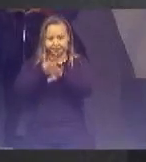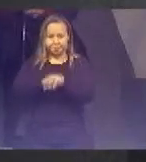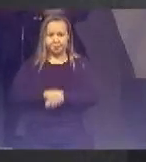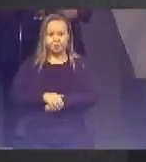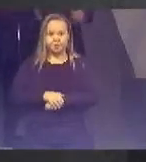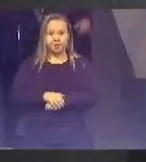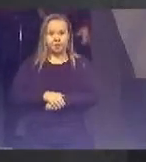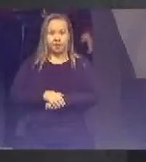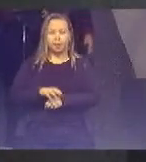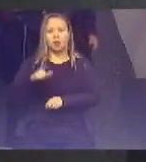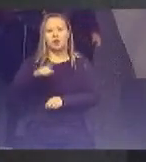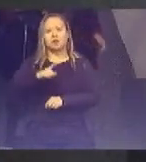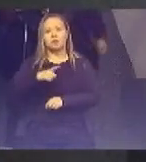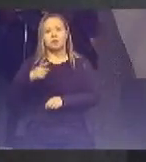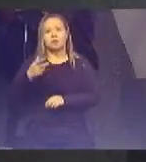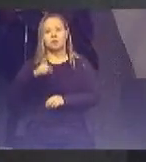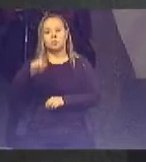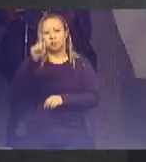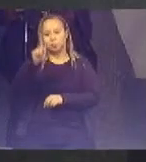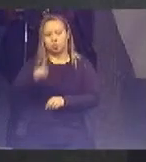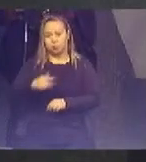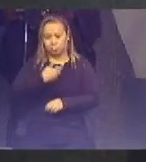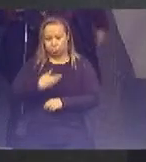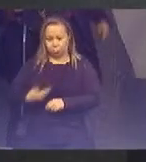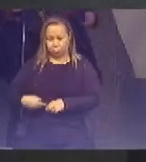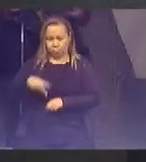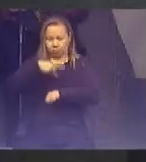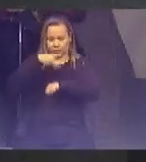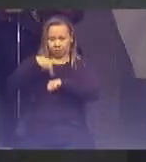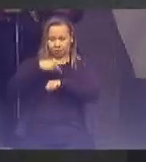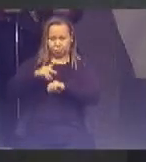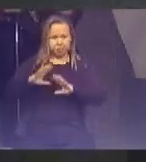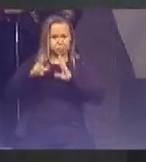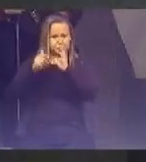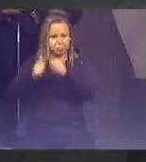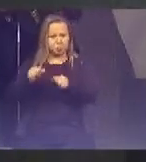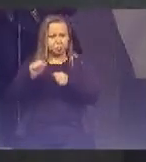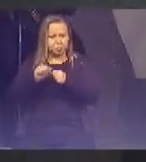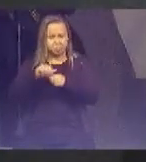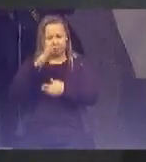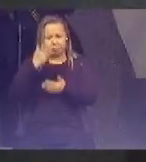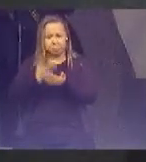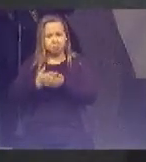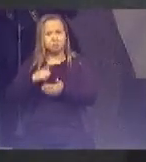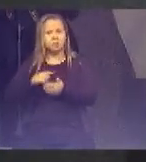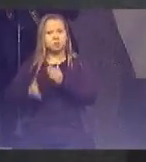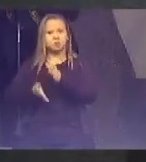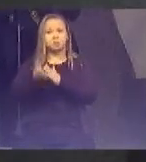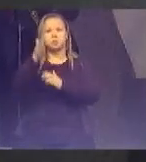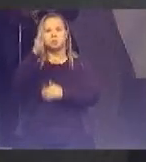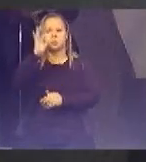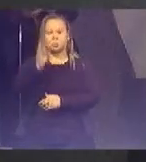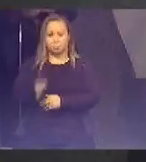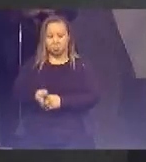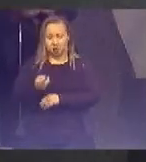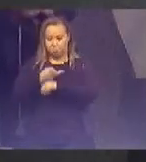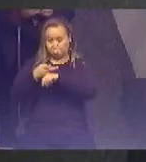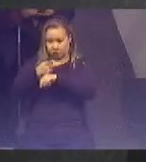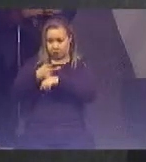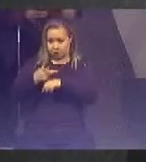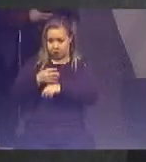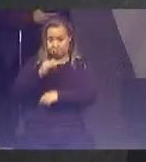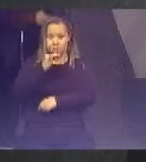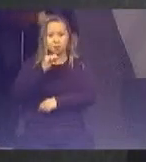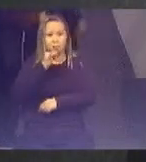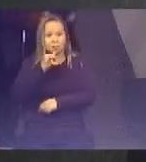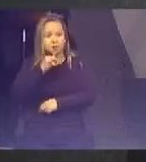públicos do país Isso tudo me faz crer que estamos na direção certa procurando dar o exemplo